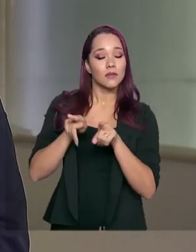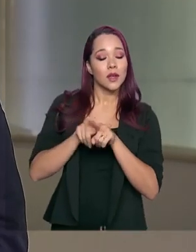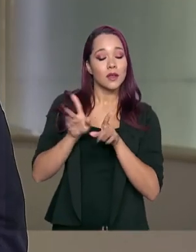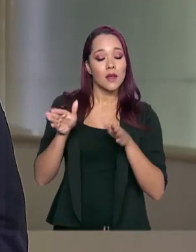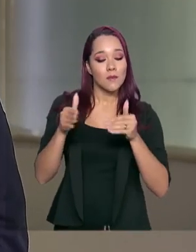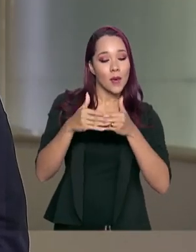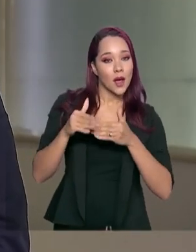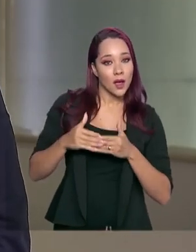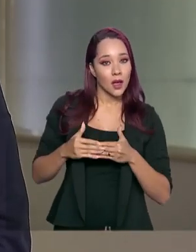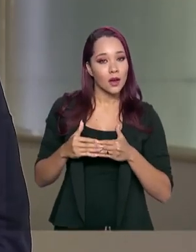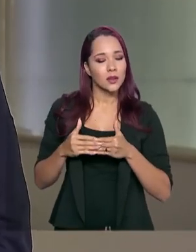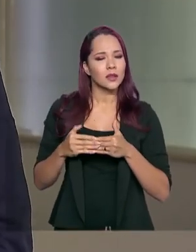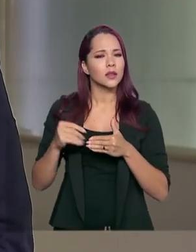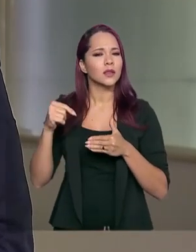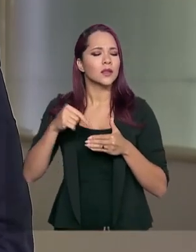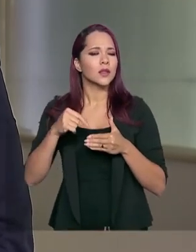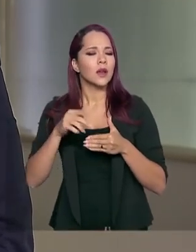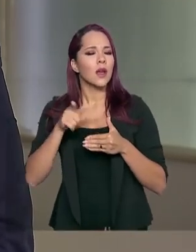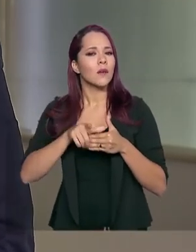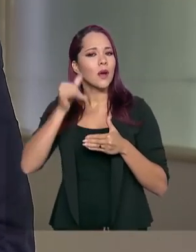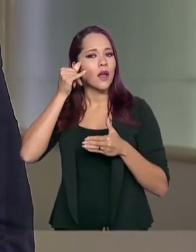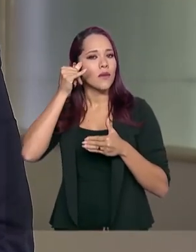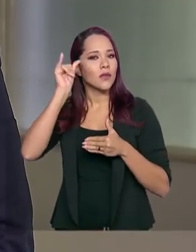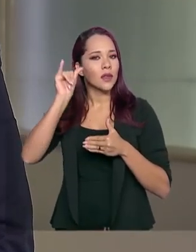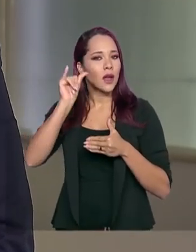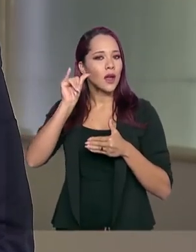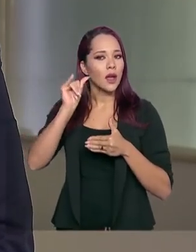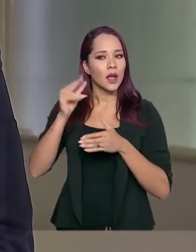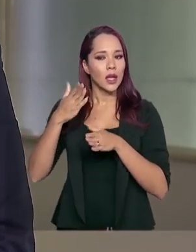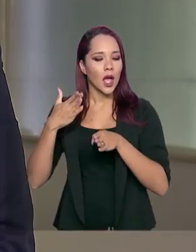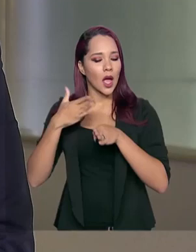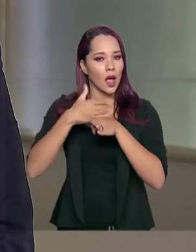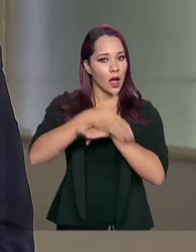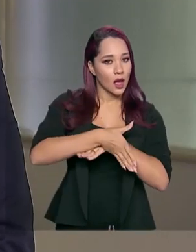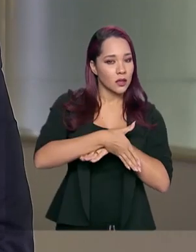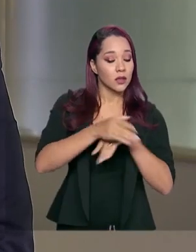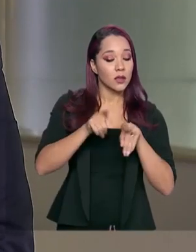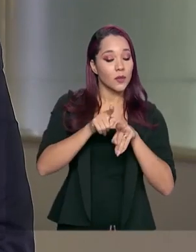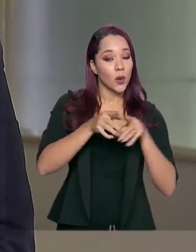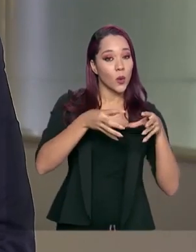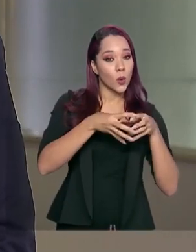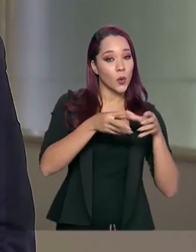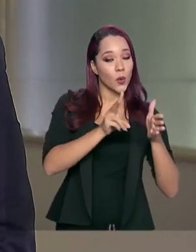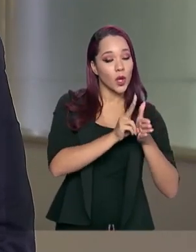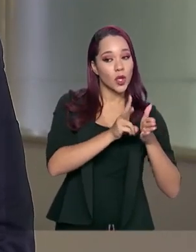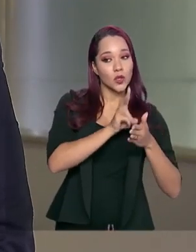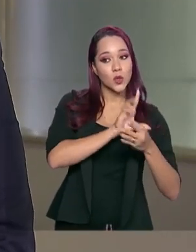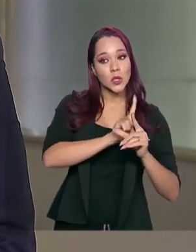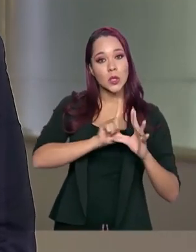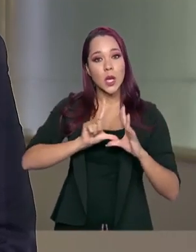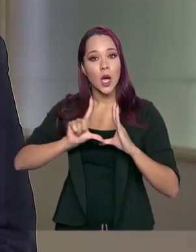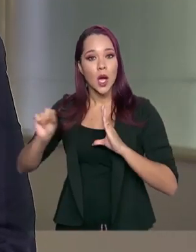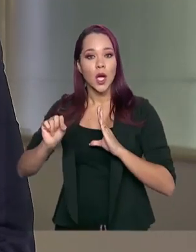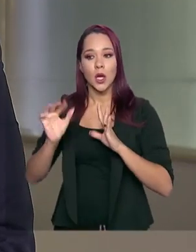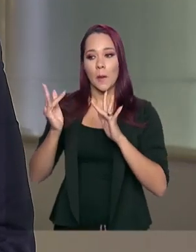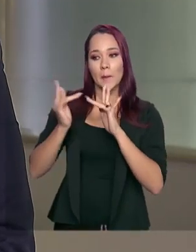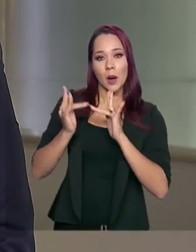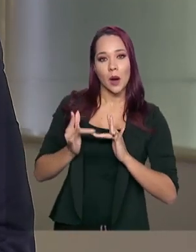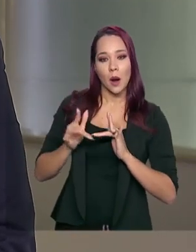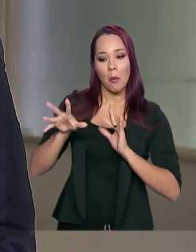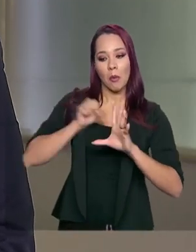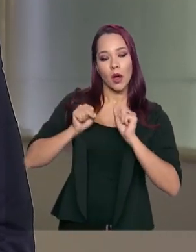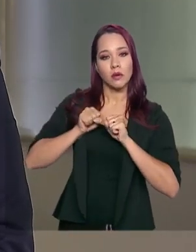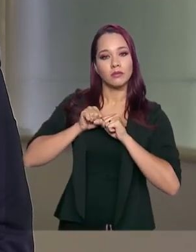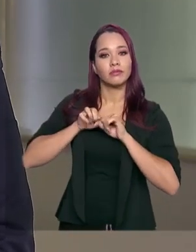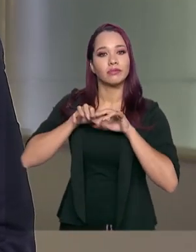barreiras sanitárias para impedir o acesso e a saída dos indígenas e contaminação ou disseminação do